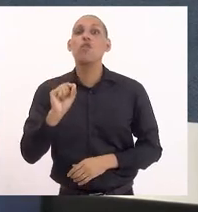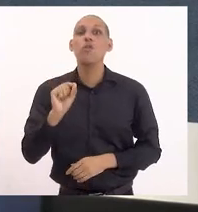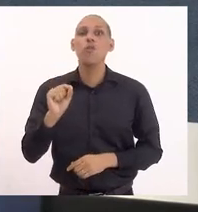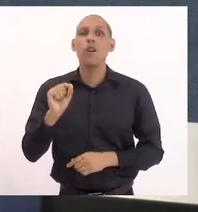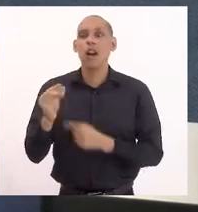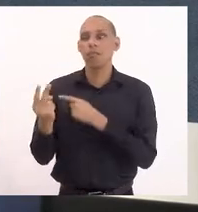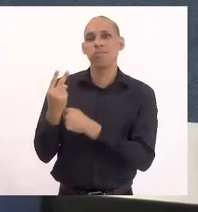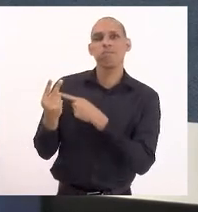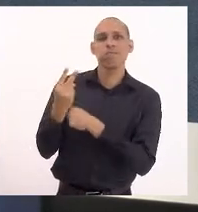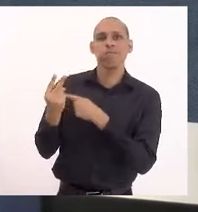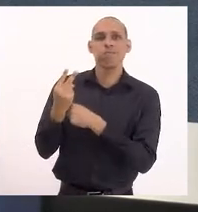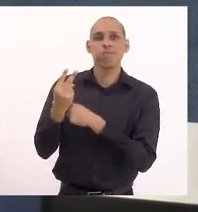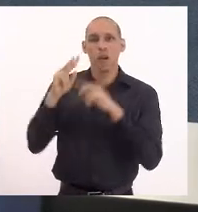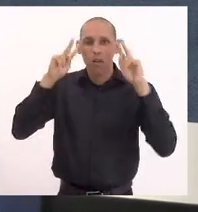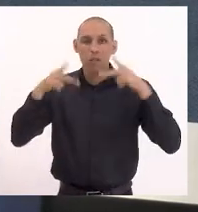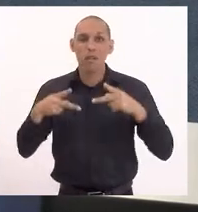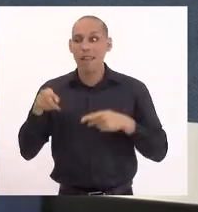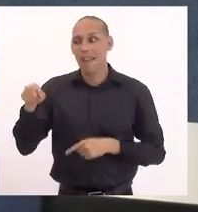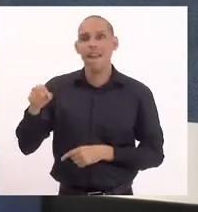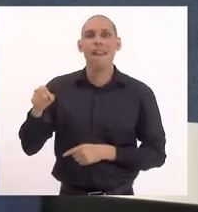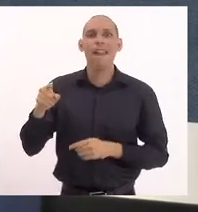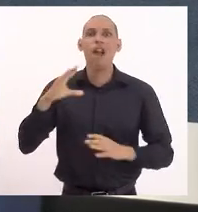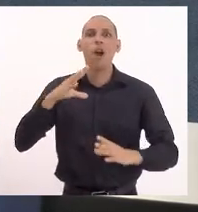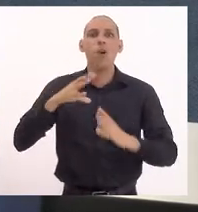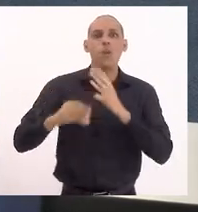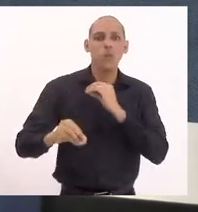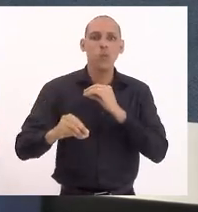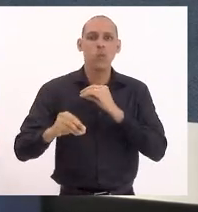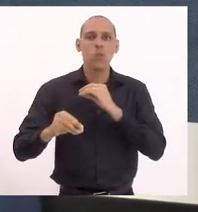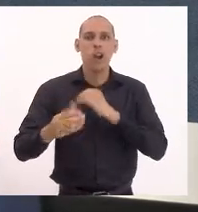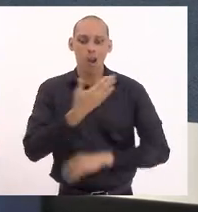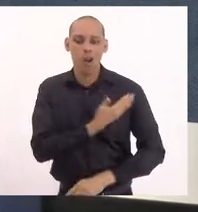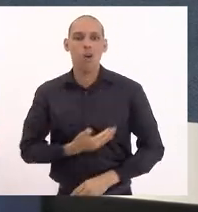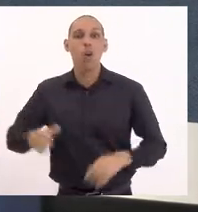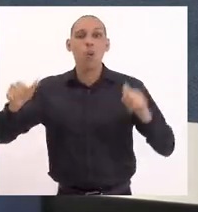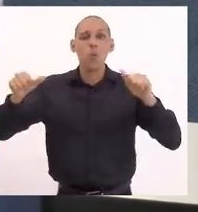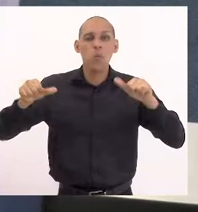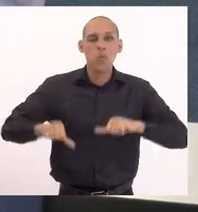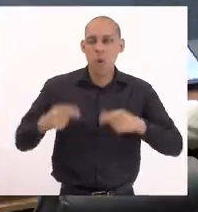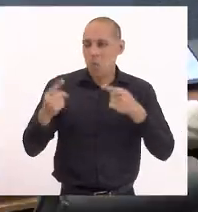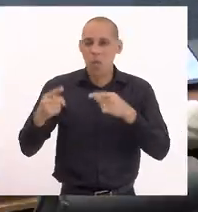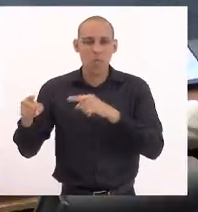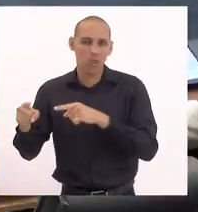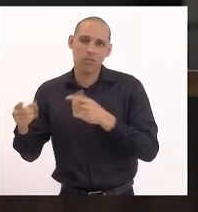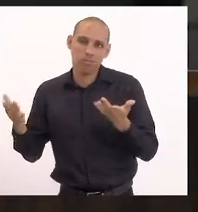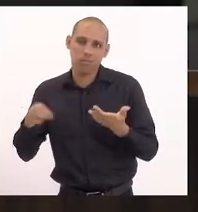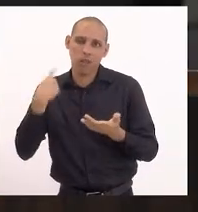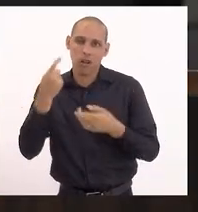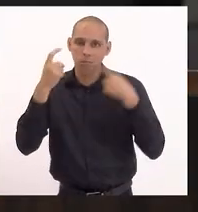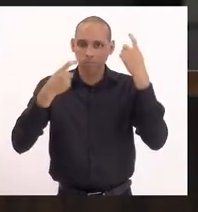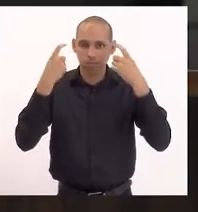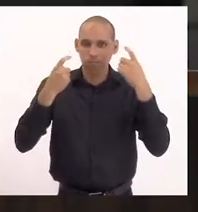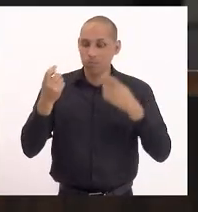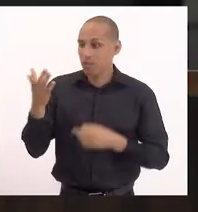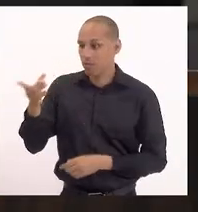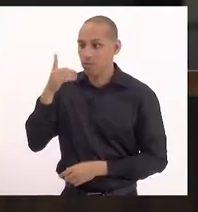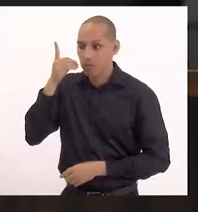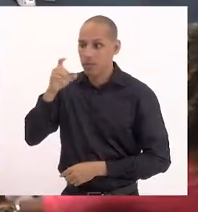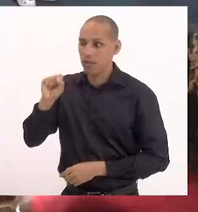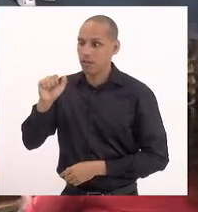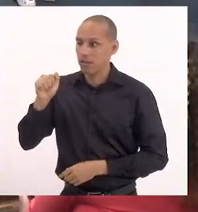fugindo de governos totalitários. Então, teve essa preocupação nossa. Deputado Samuel Malafaia, por favor.